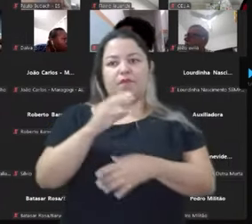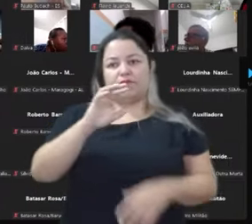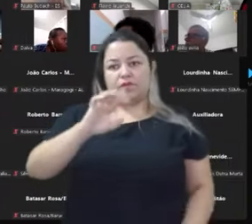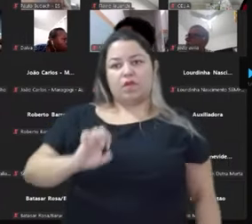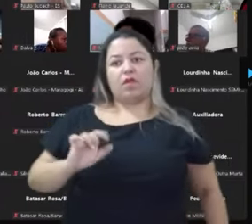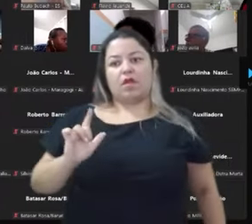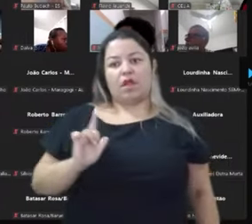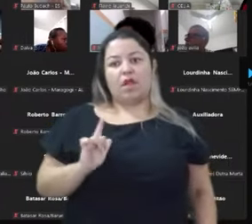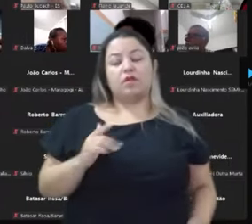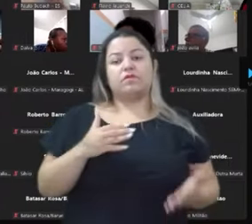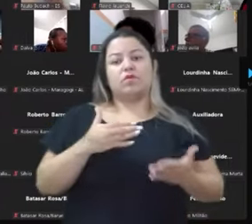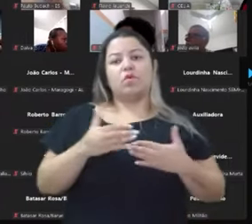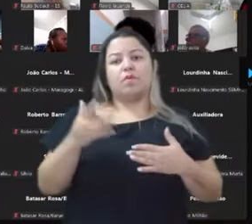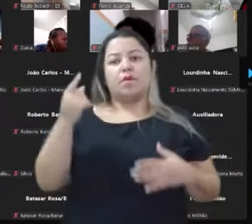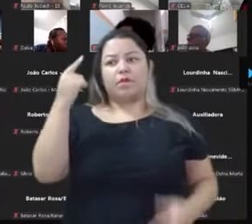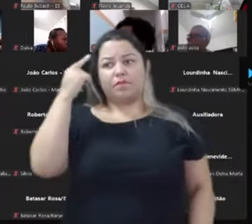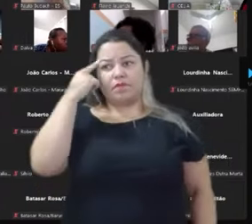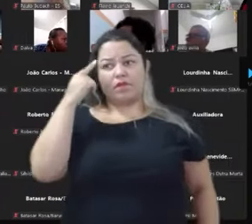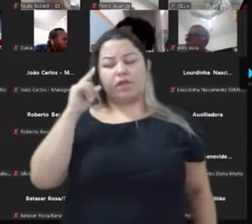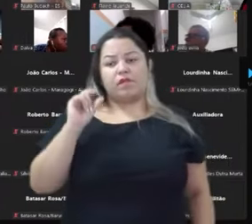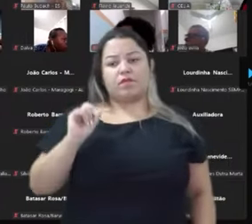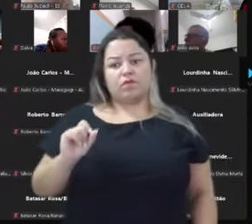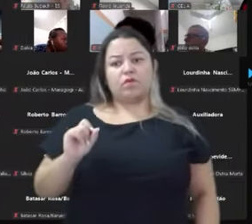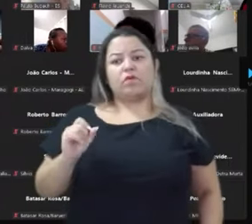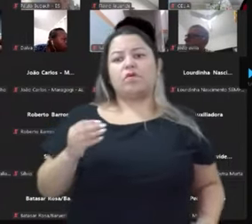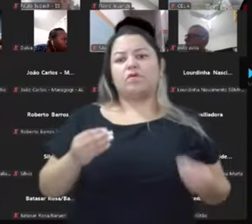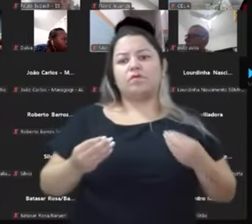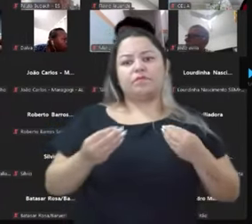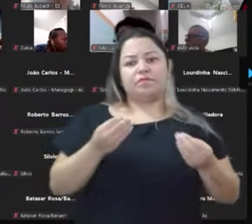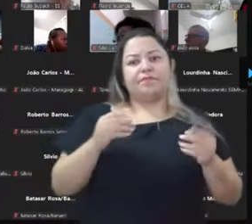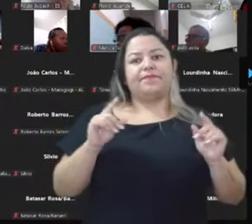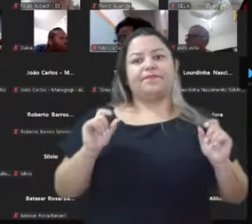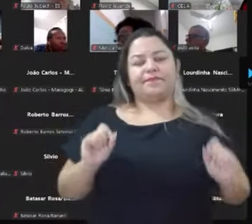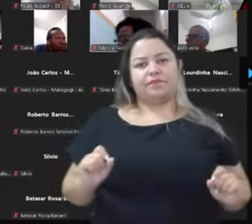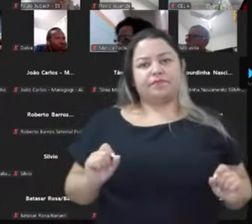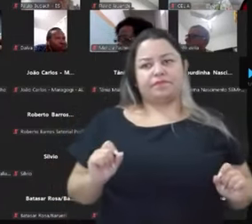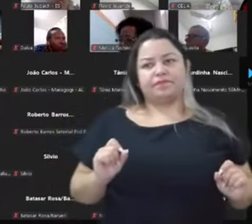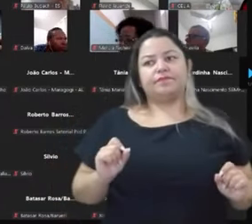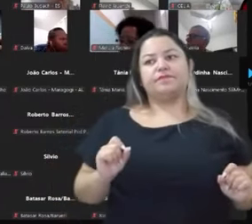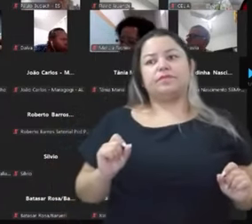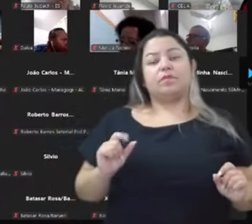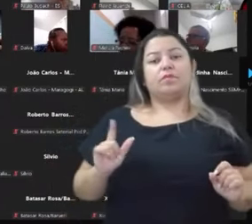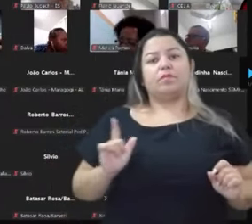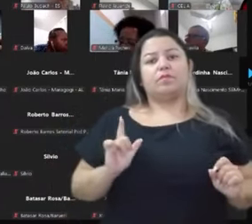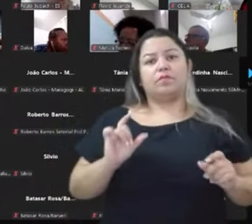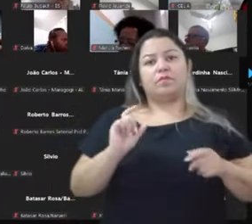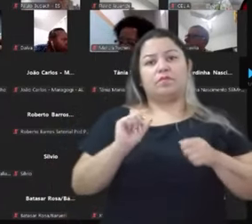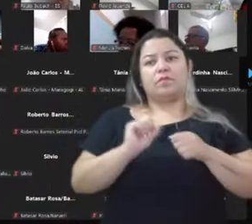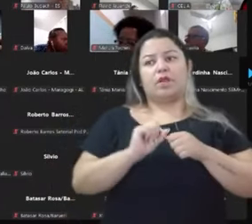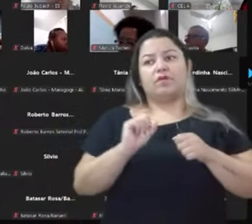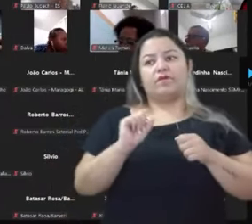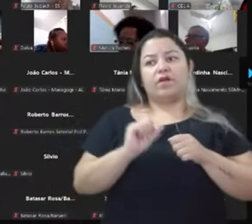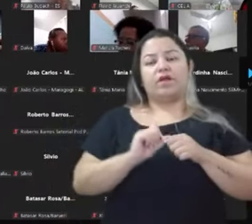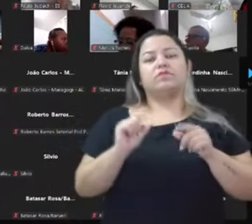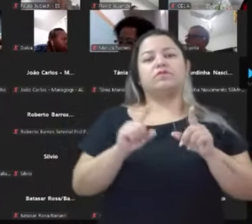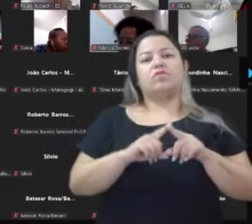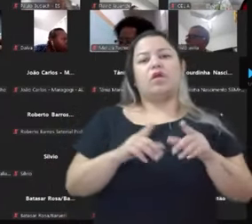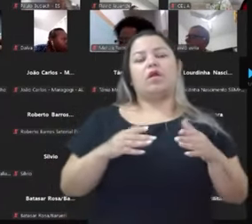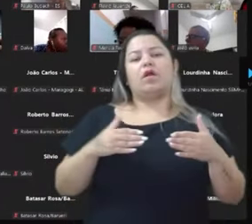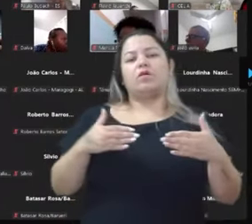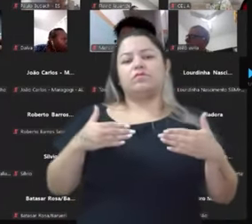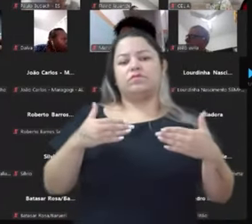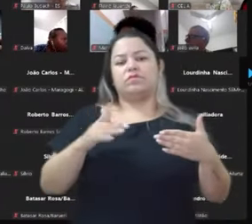começar a pensar já nisso. Quem que a gente vai usar aí para fazer frente à extrema direita